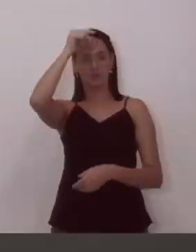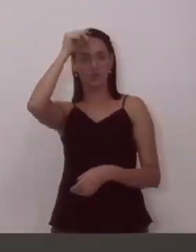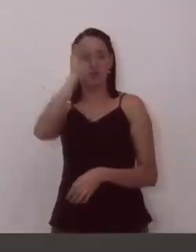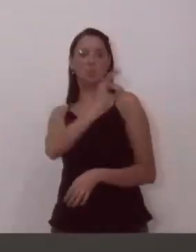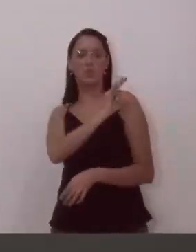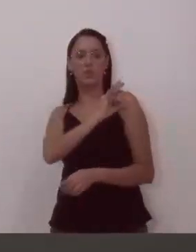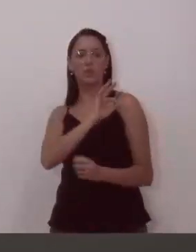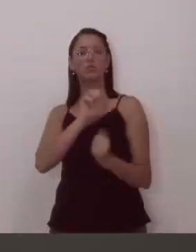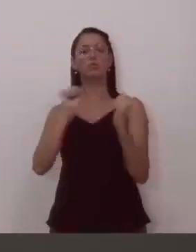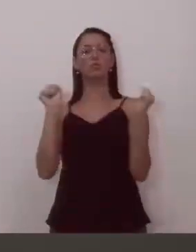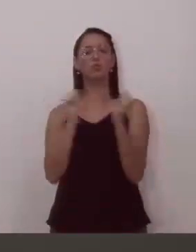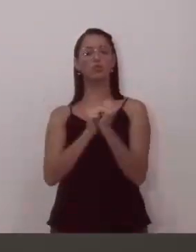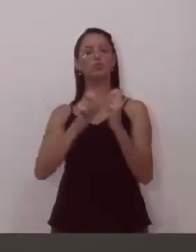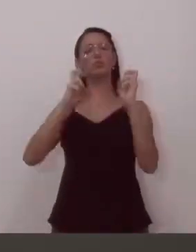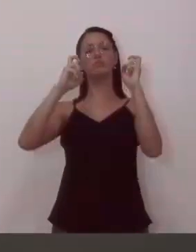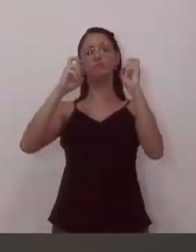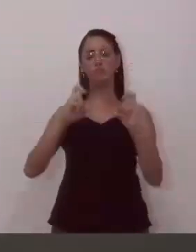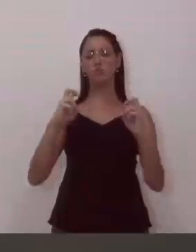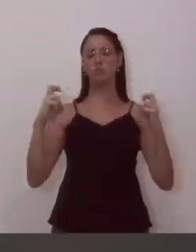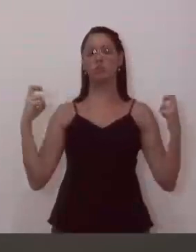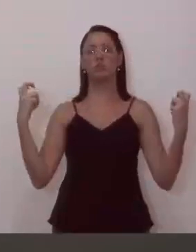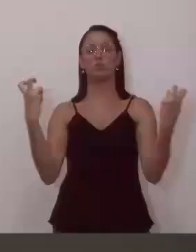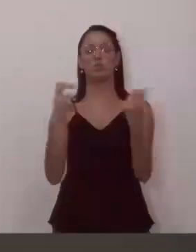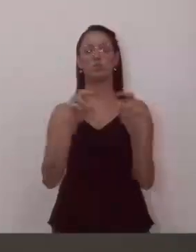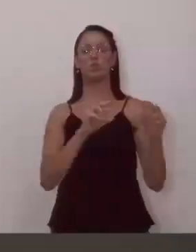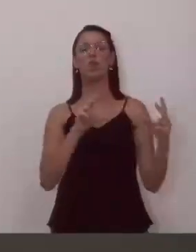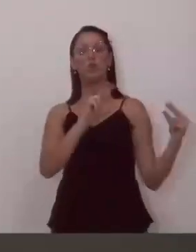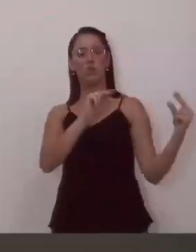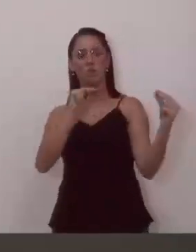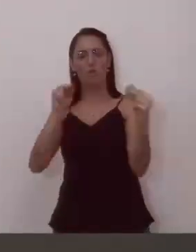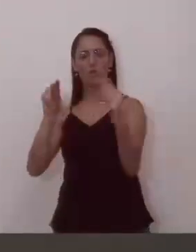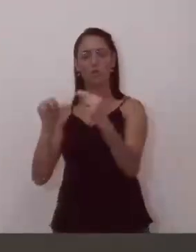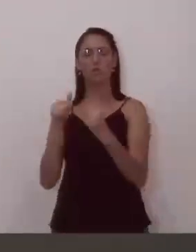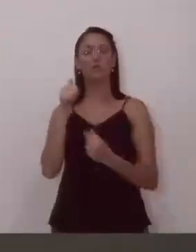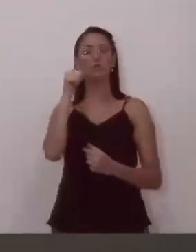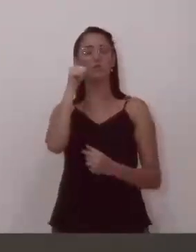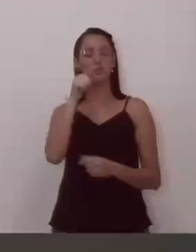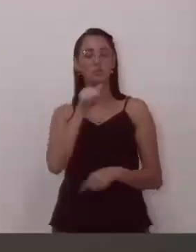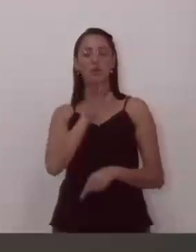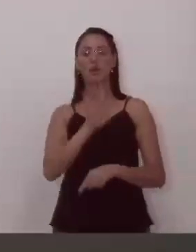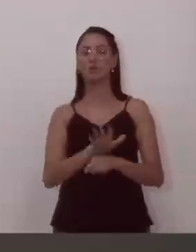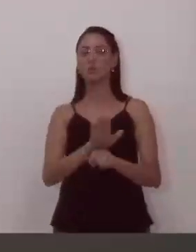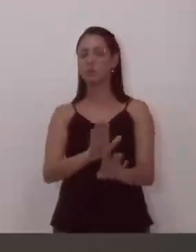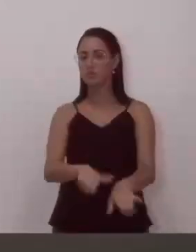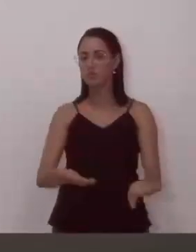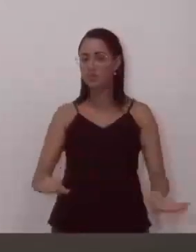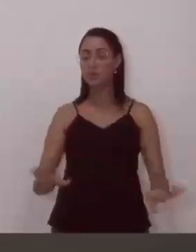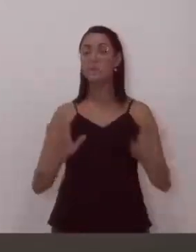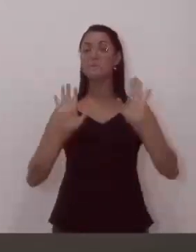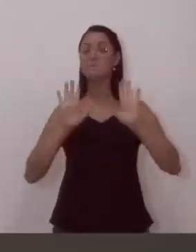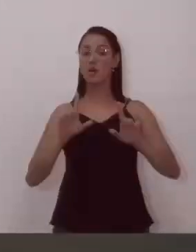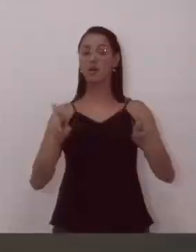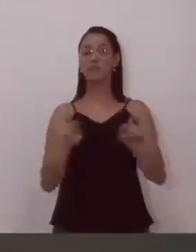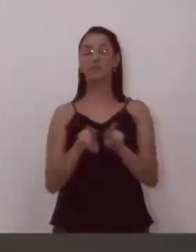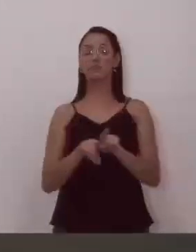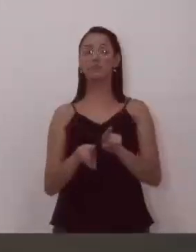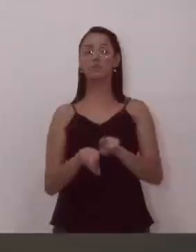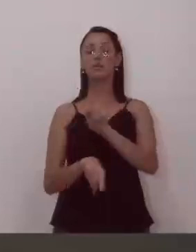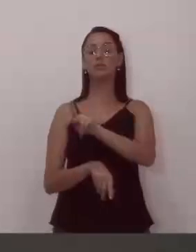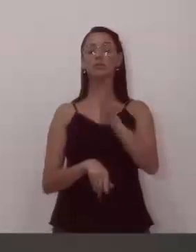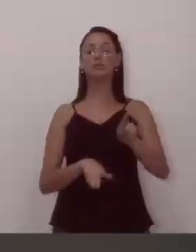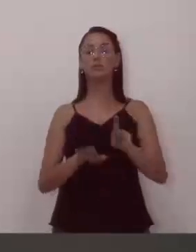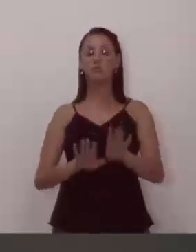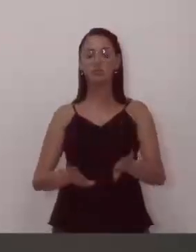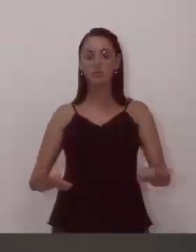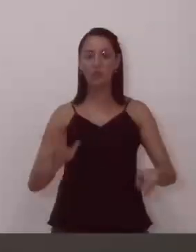mesa redonda para conversar com as auxiliares de educação infantil. Agora também sobre a questão das auxiliares de educação infantil, hoje eu